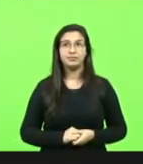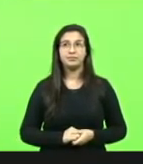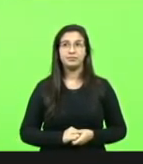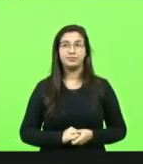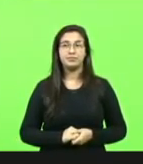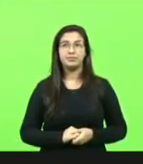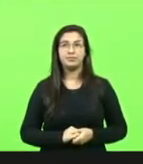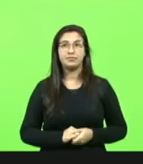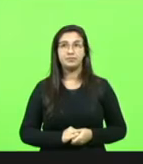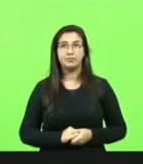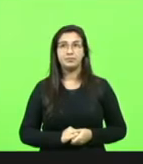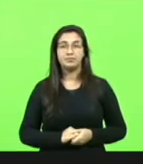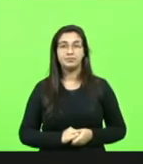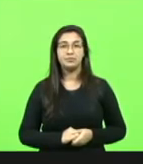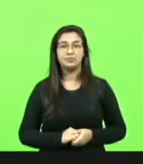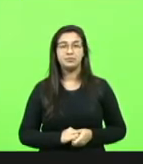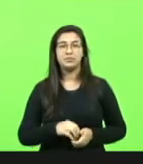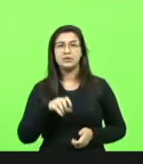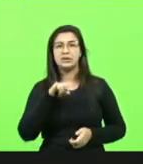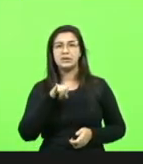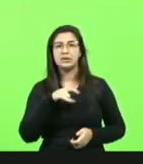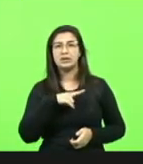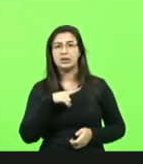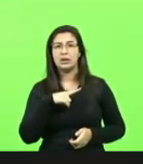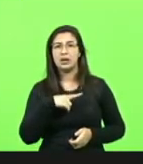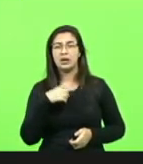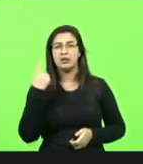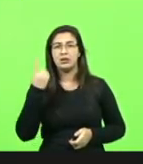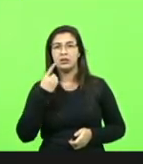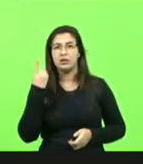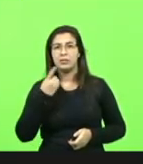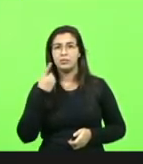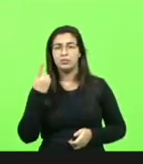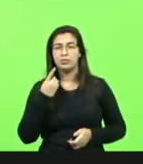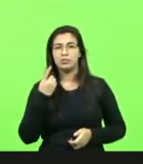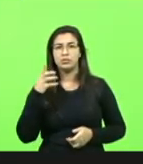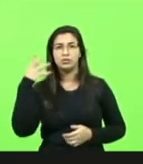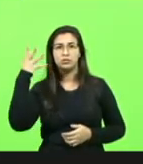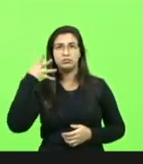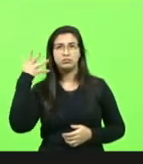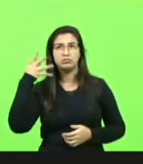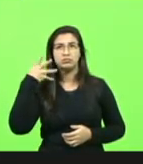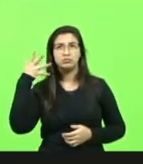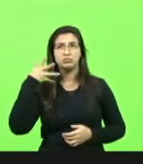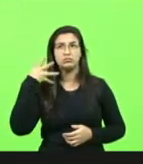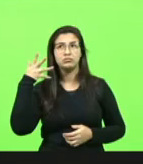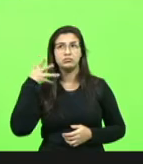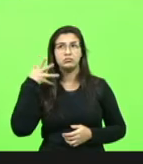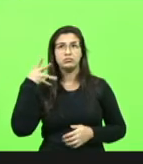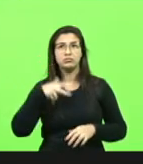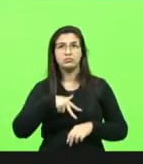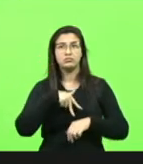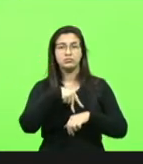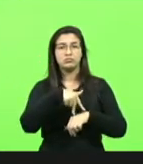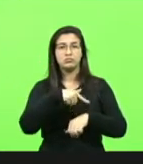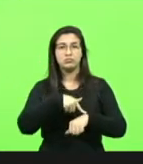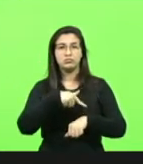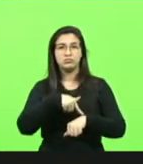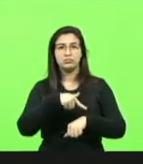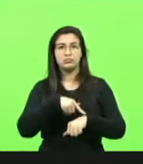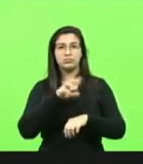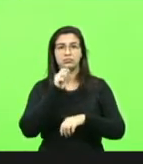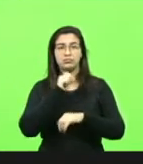Eu pergunto se algum outro deputado gostaria de fazer uso do horário de breves